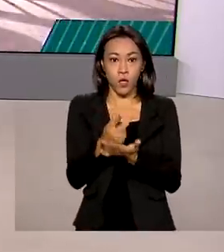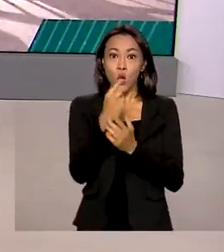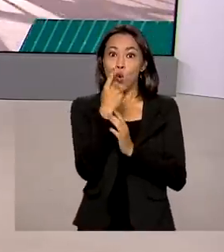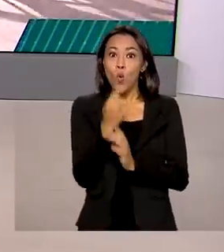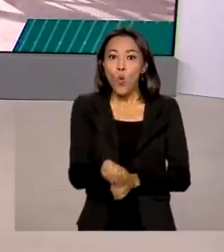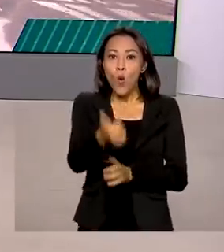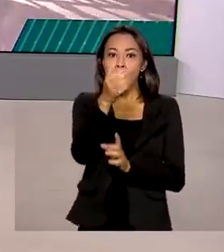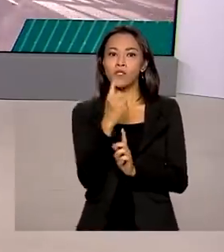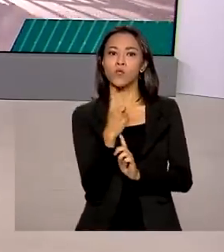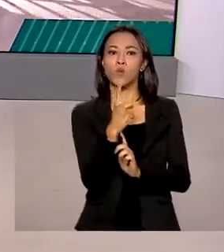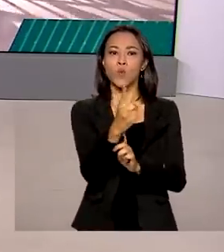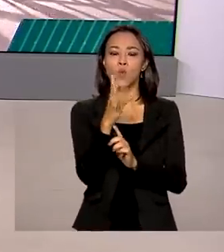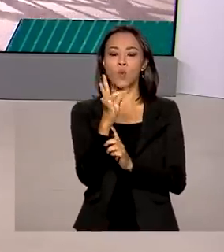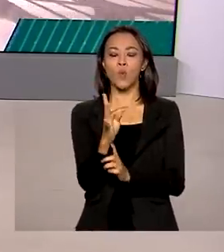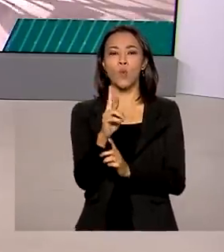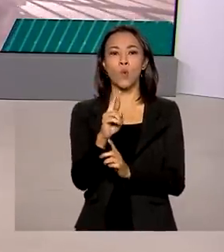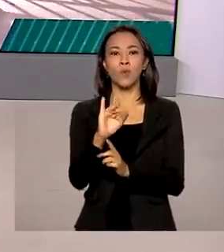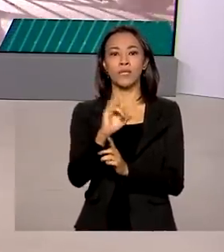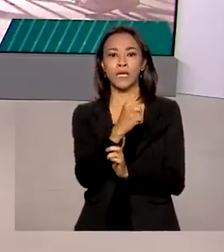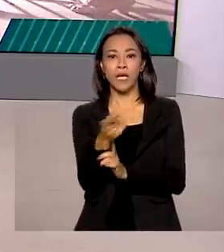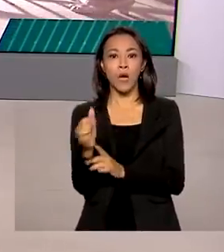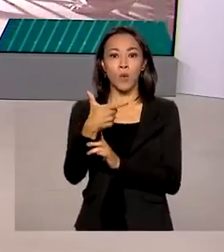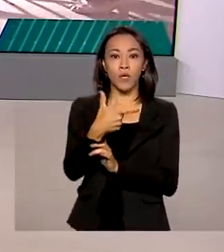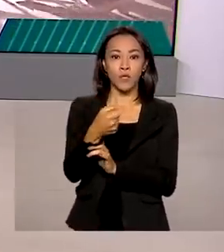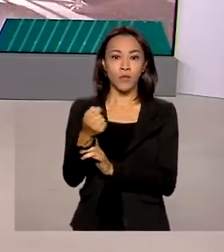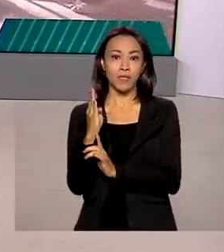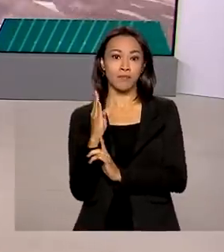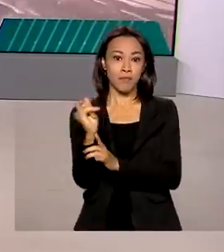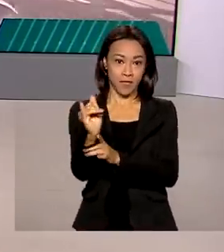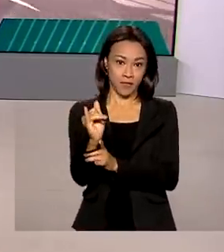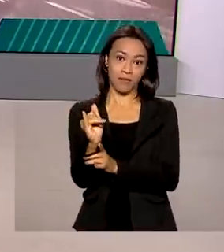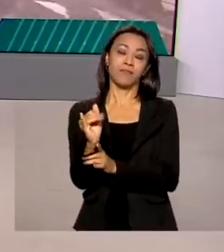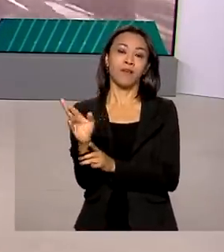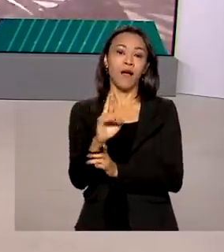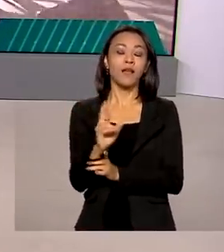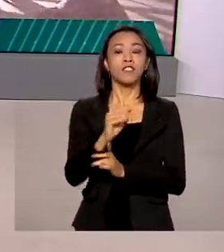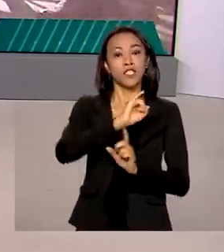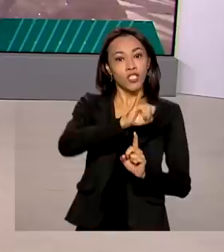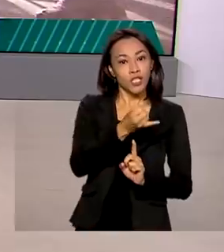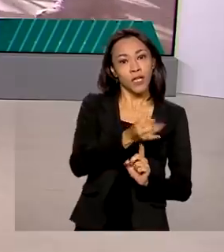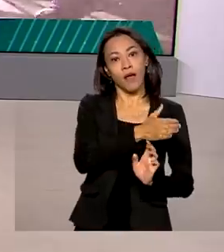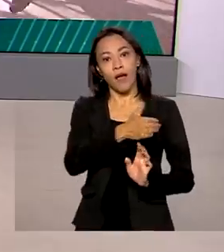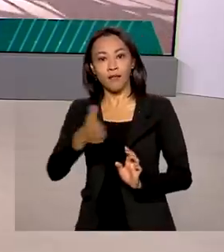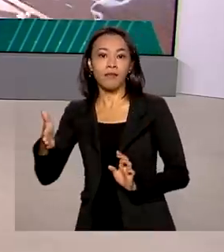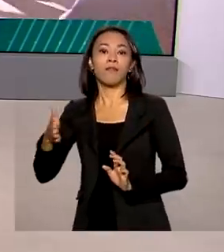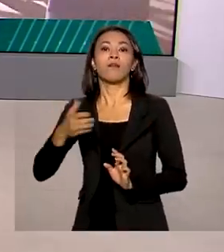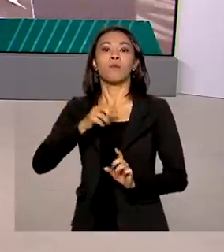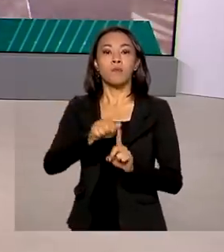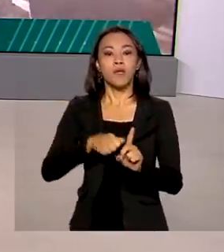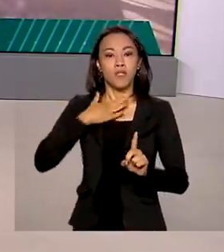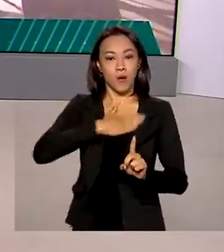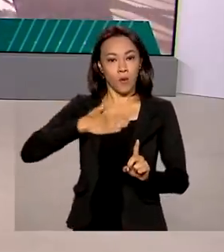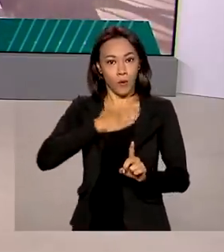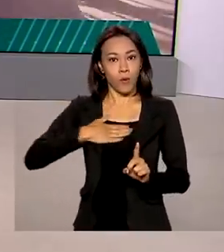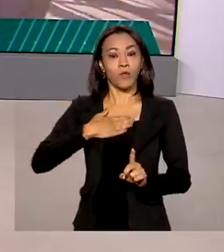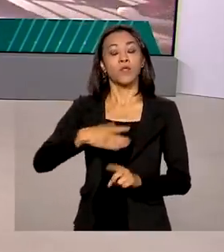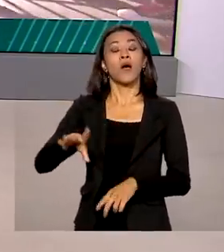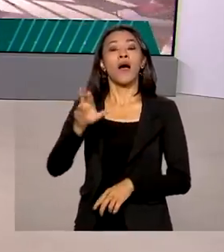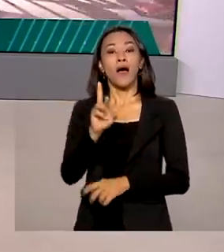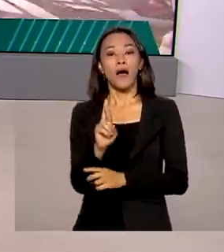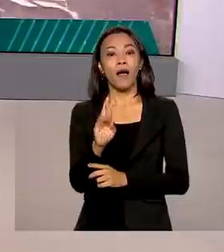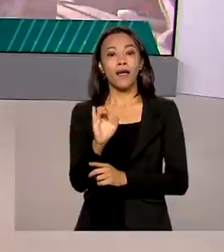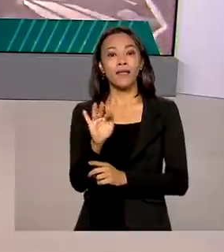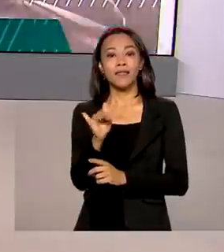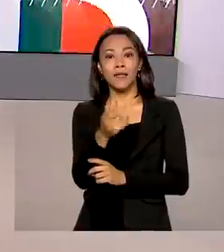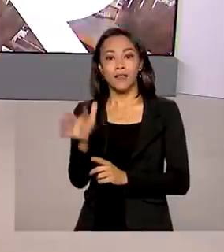trilhão e 200 bilhões de reais de janeiro a agosto deste ano. Segundo a Receita Federal, o resultado revela a